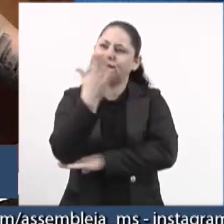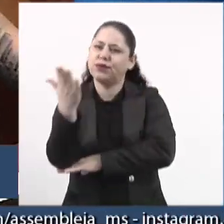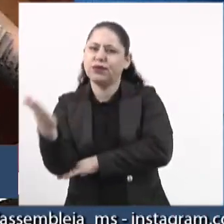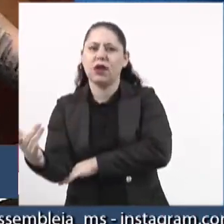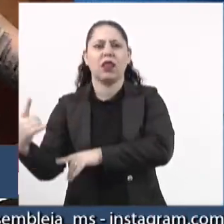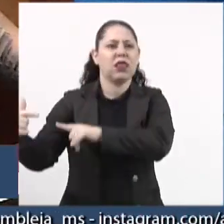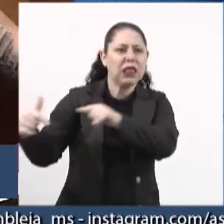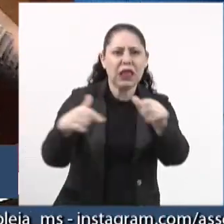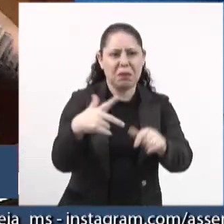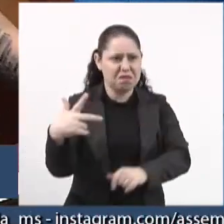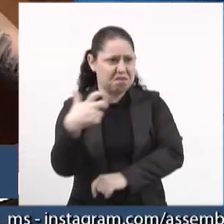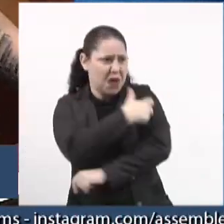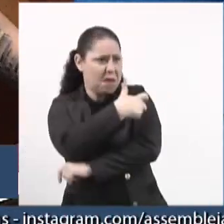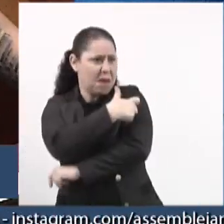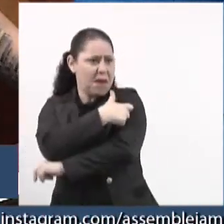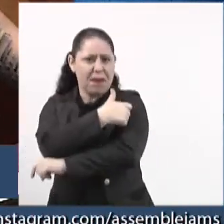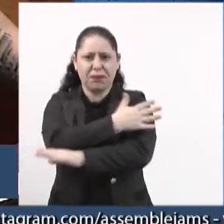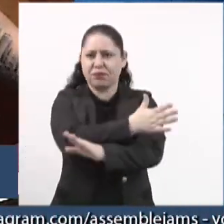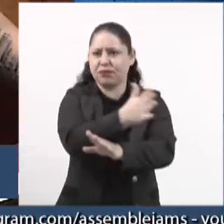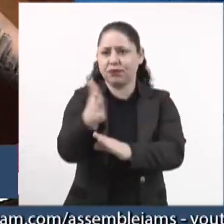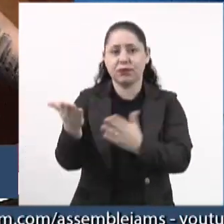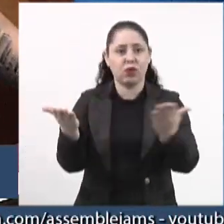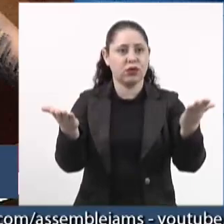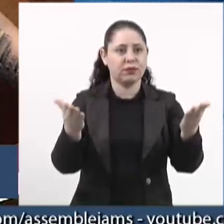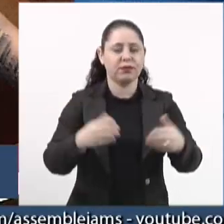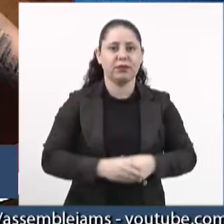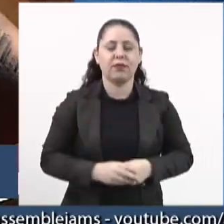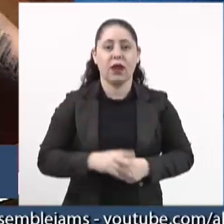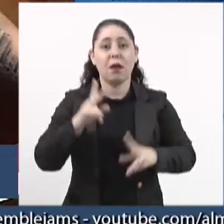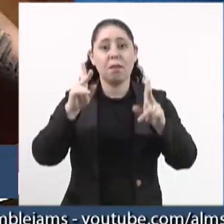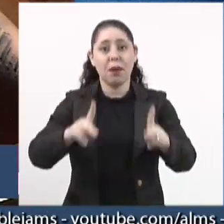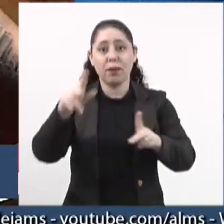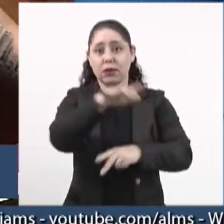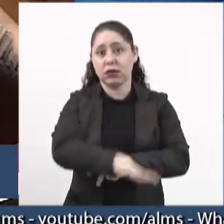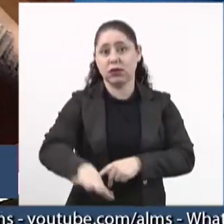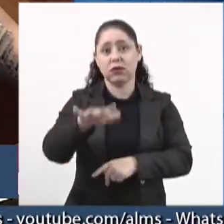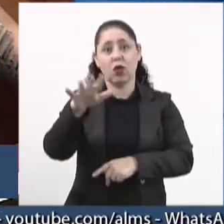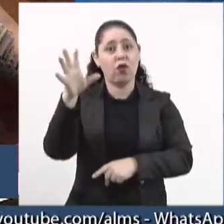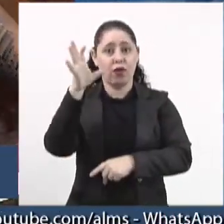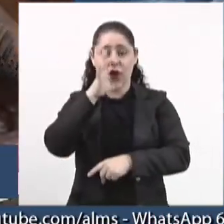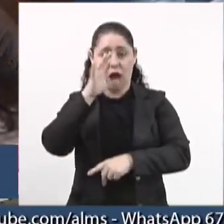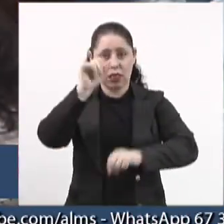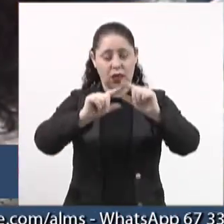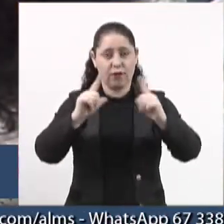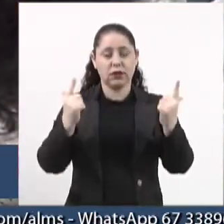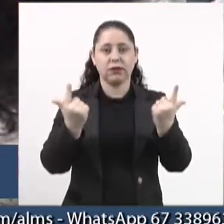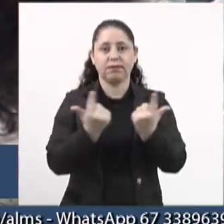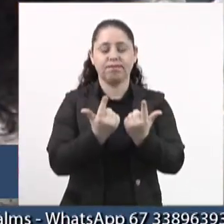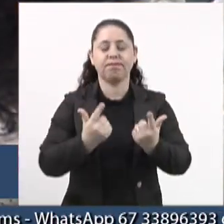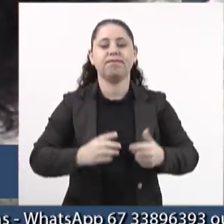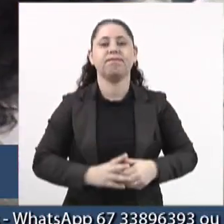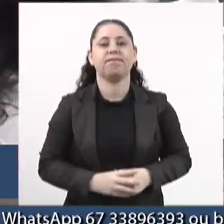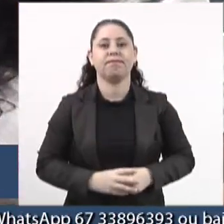jogando vacina no braço de todos vocês, de toda a população que está me assistindo pela TV Assembleia.